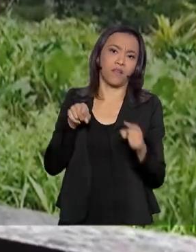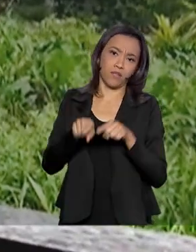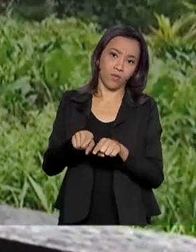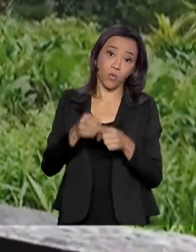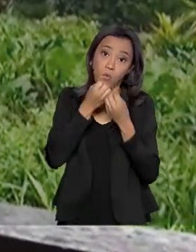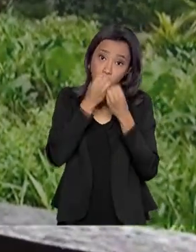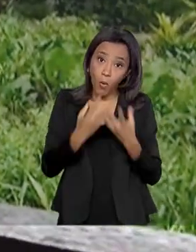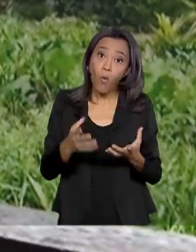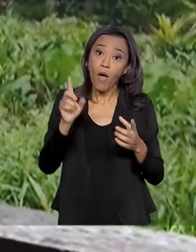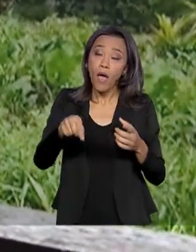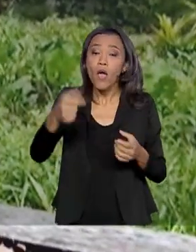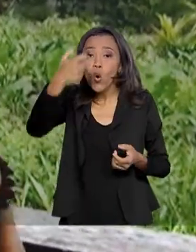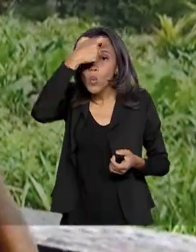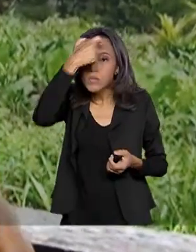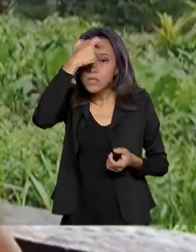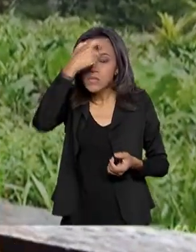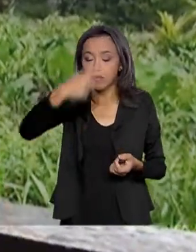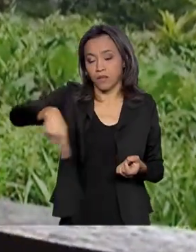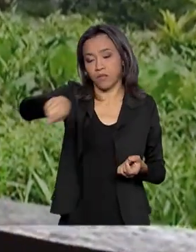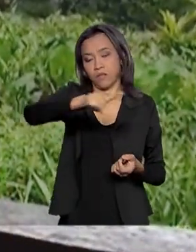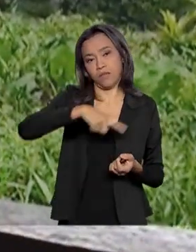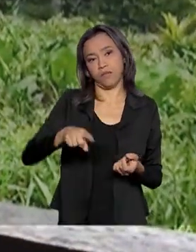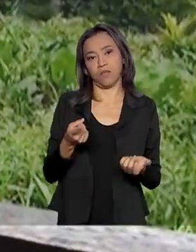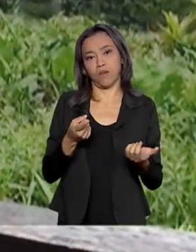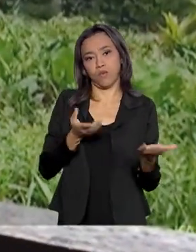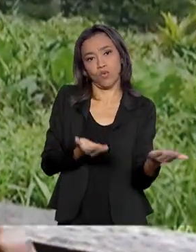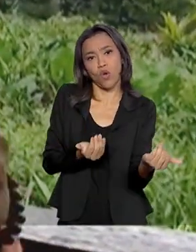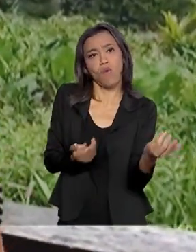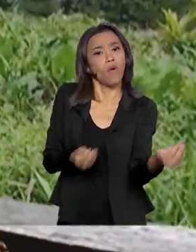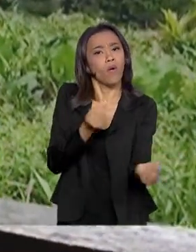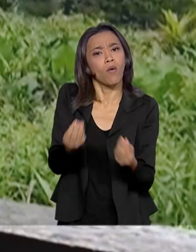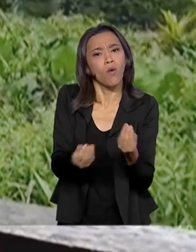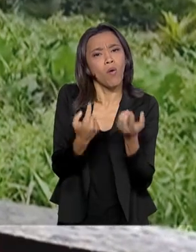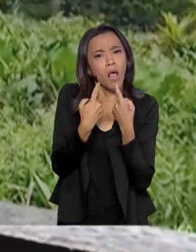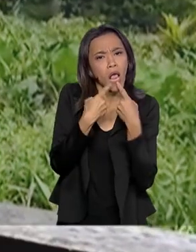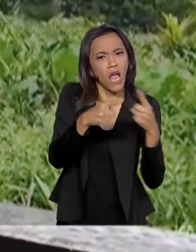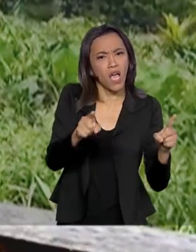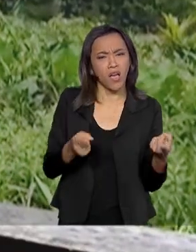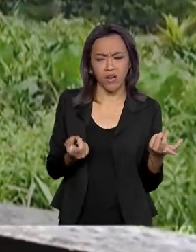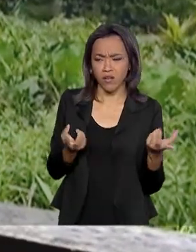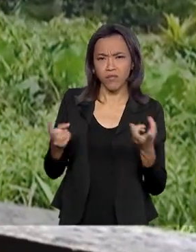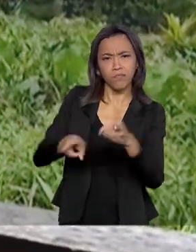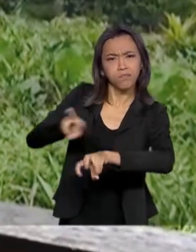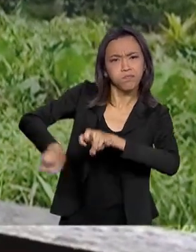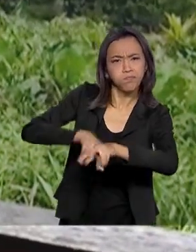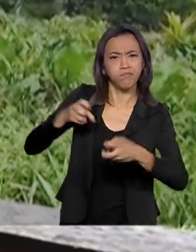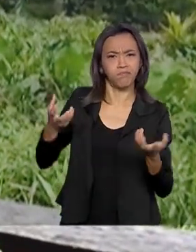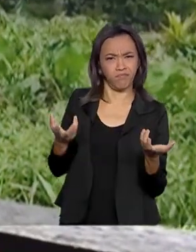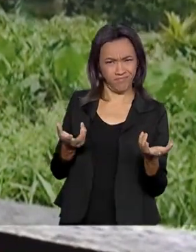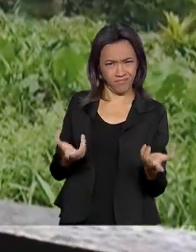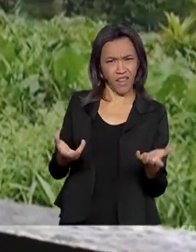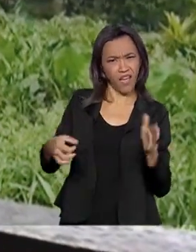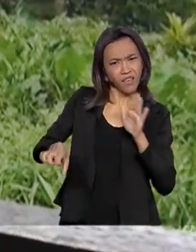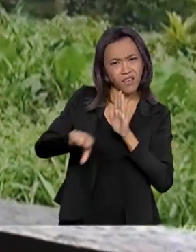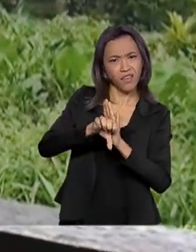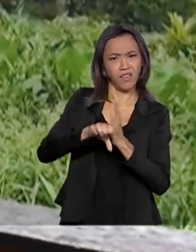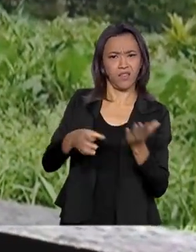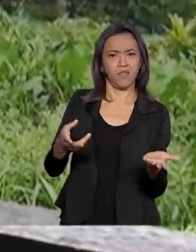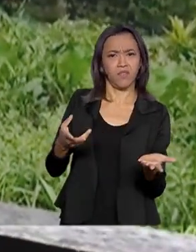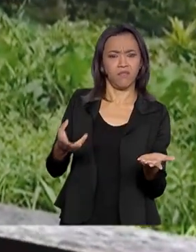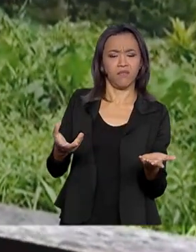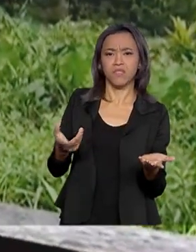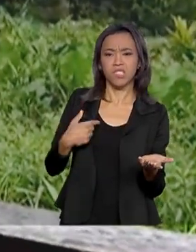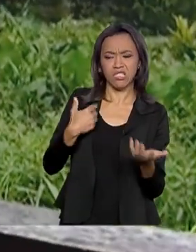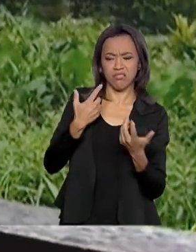conscientizar os jovens de como fazer a denúncia. A exploração sexual, gente, é crime e ninguém, ninguém